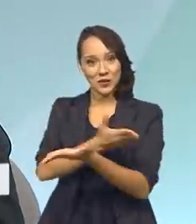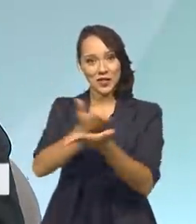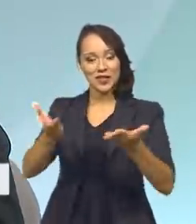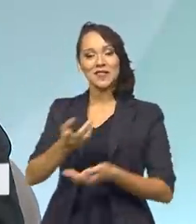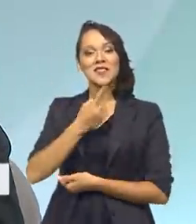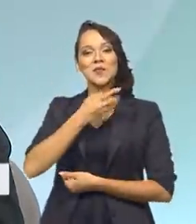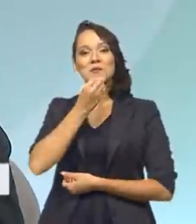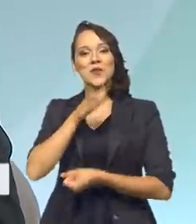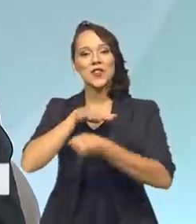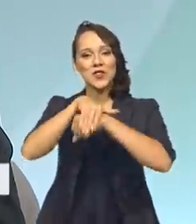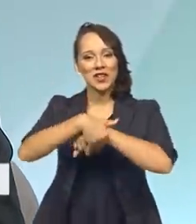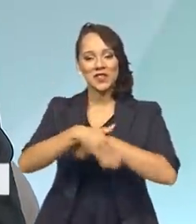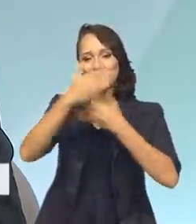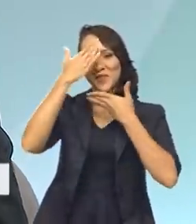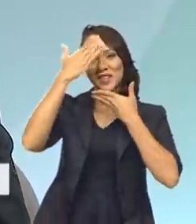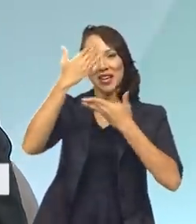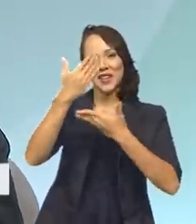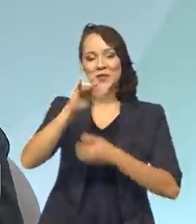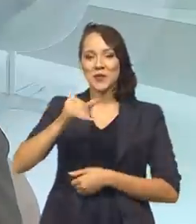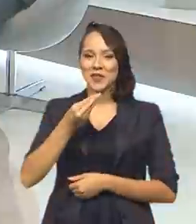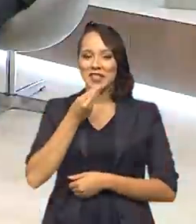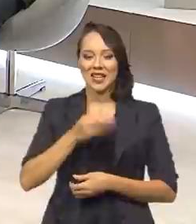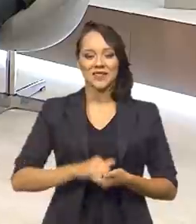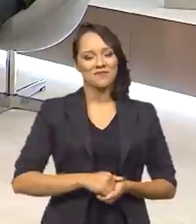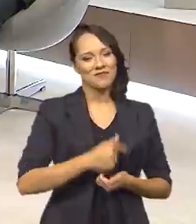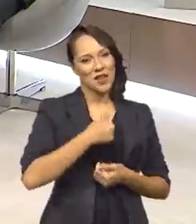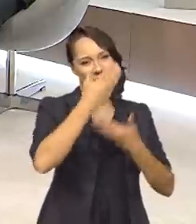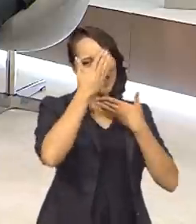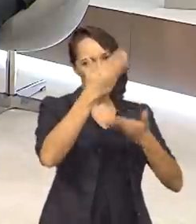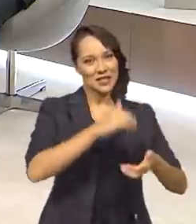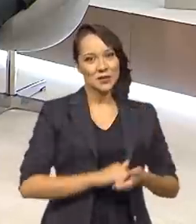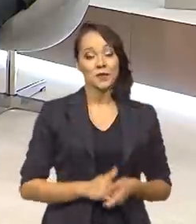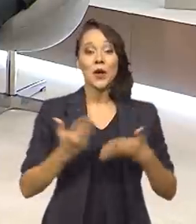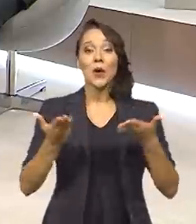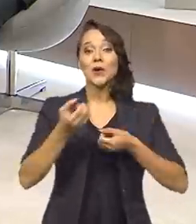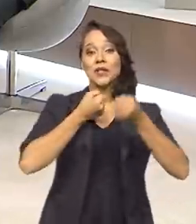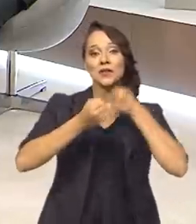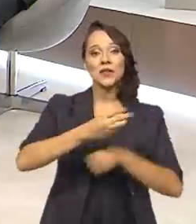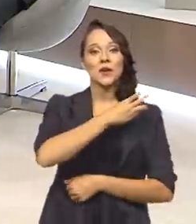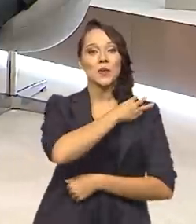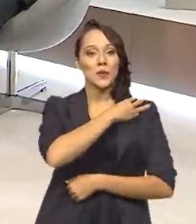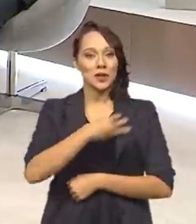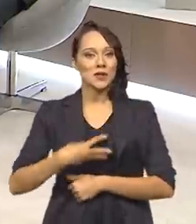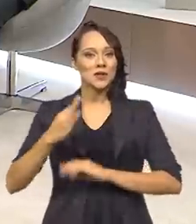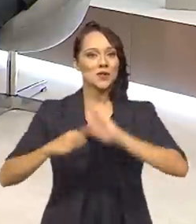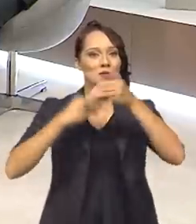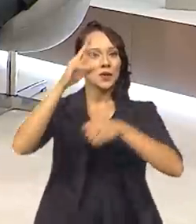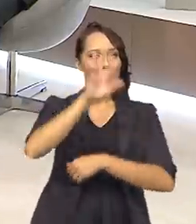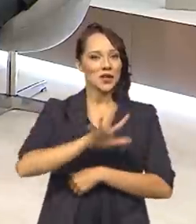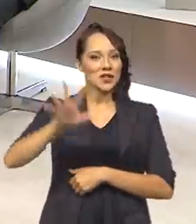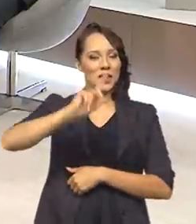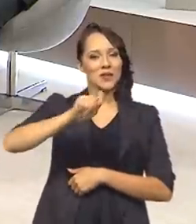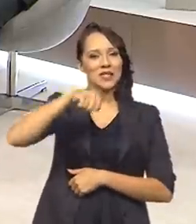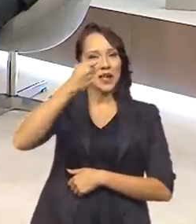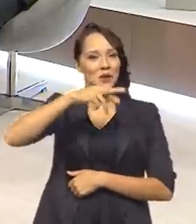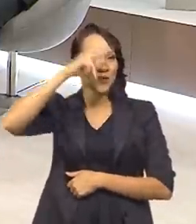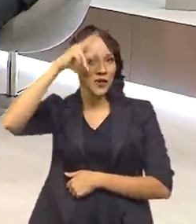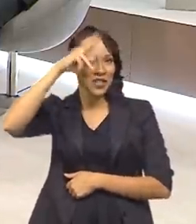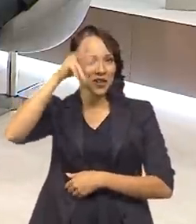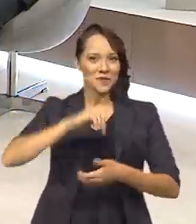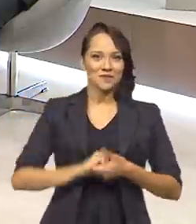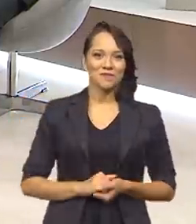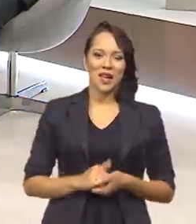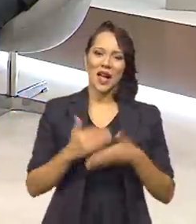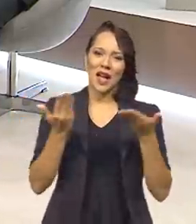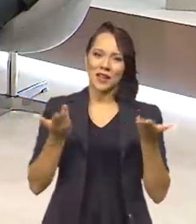uma boa noite e obrigado pela oportunidade. Eu que agradeço. Hoje eu entrevistei o ministro do Desenvolvimento Regional, Rogério Marinho.